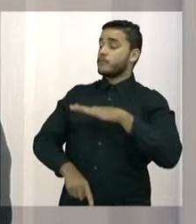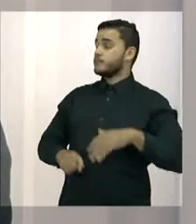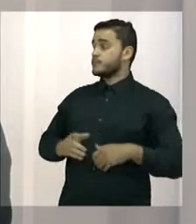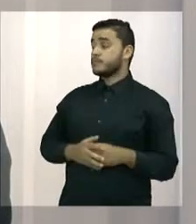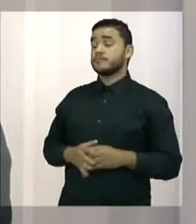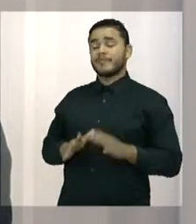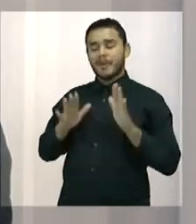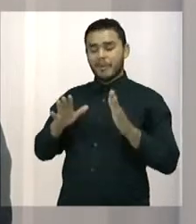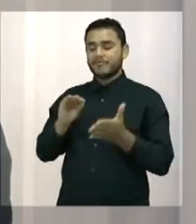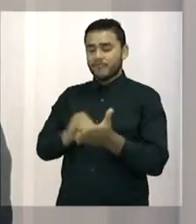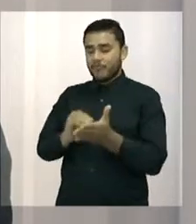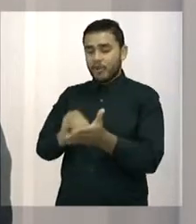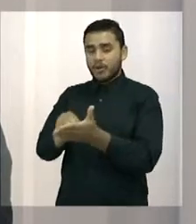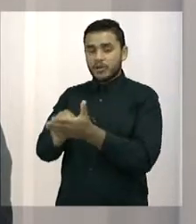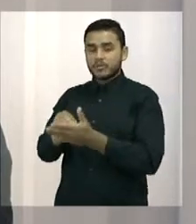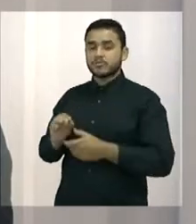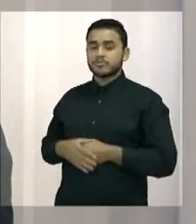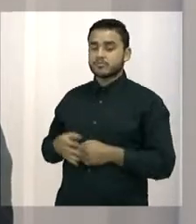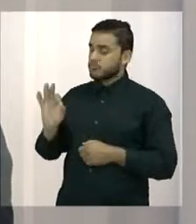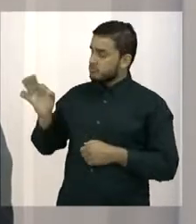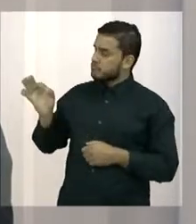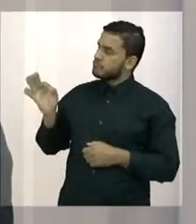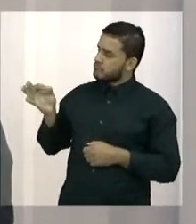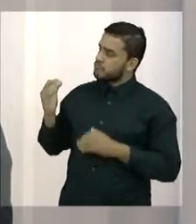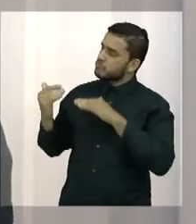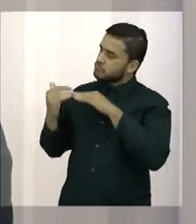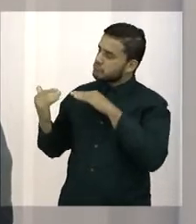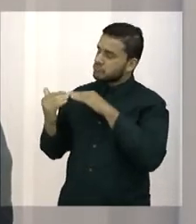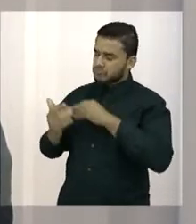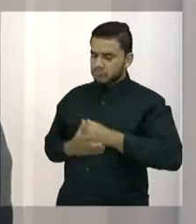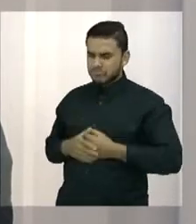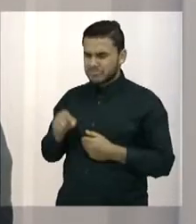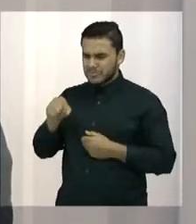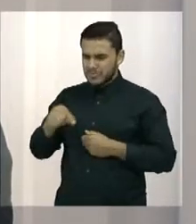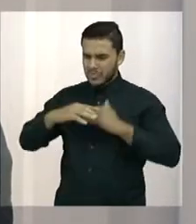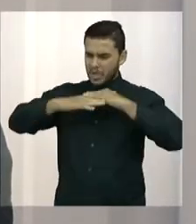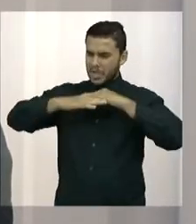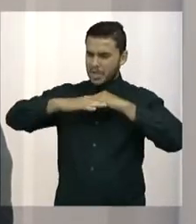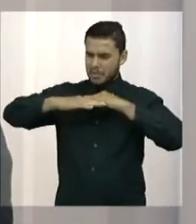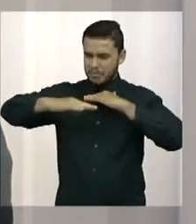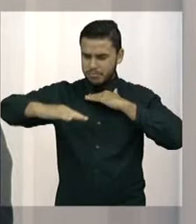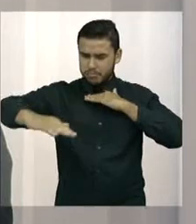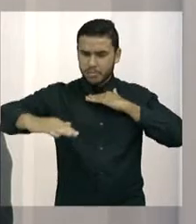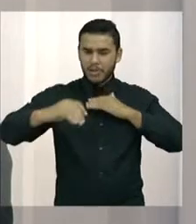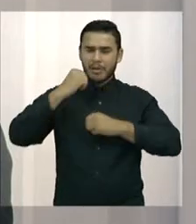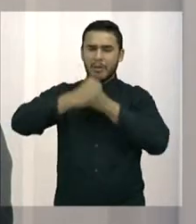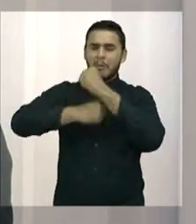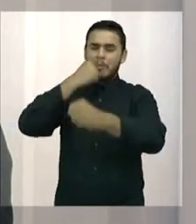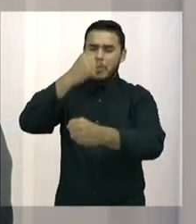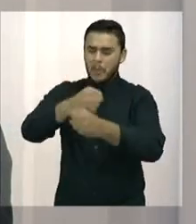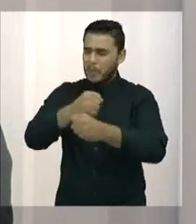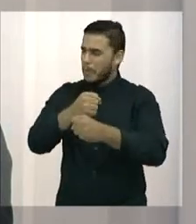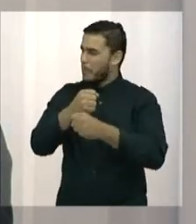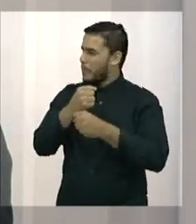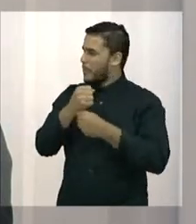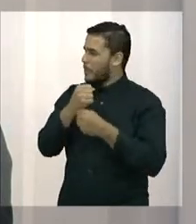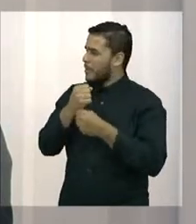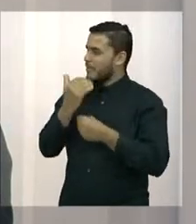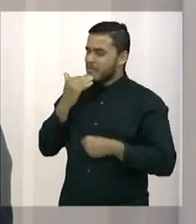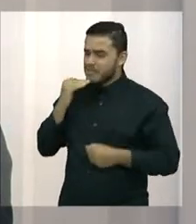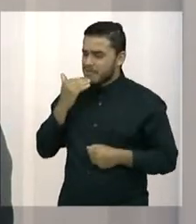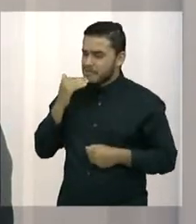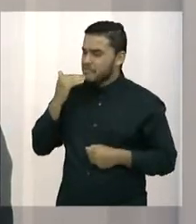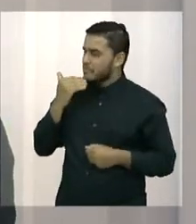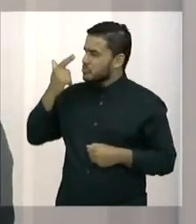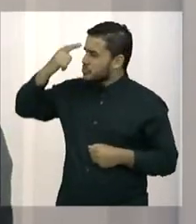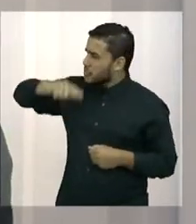desejar. A sua observação é muito bem feita. Os asfaltos precisam ser bem melhor trabalhados. Não são trabalhados